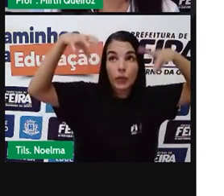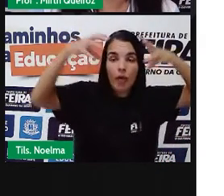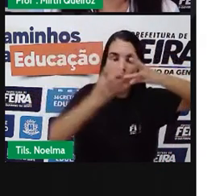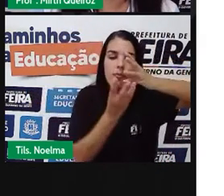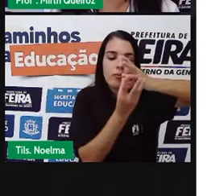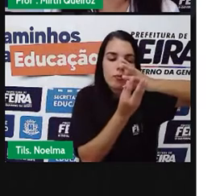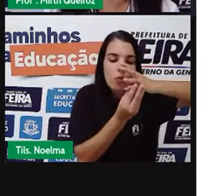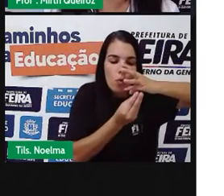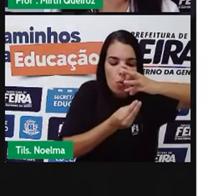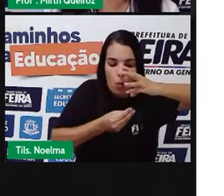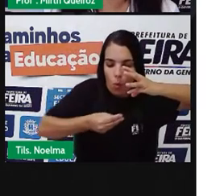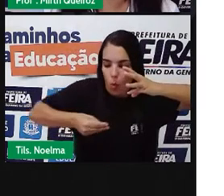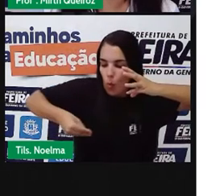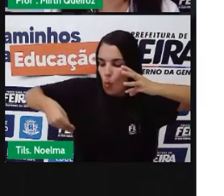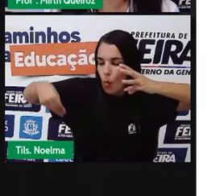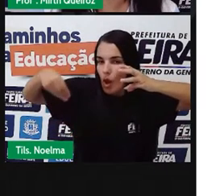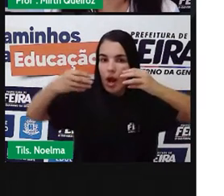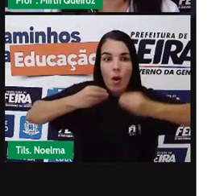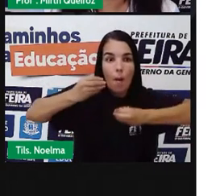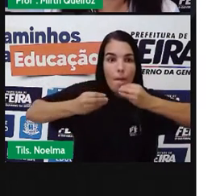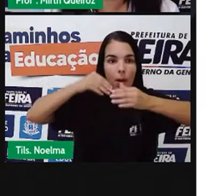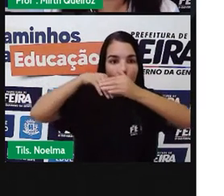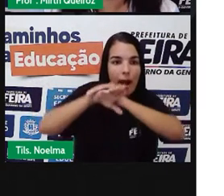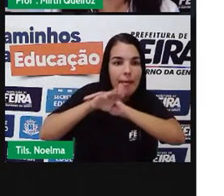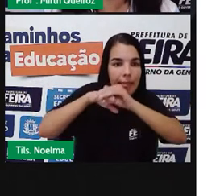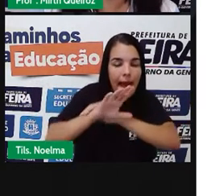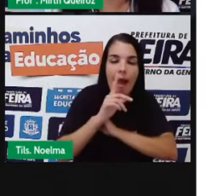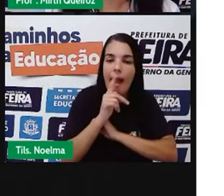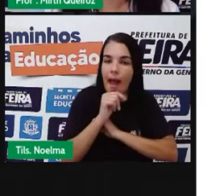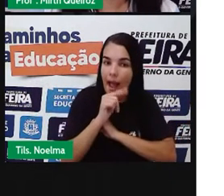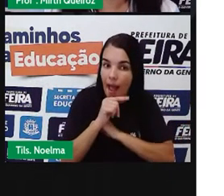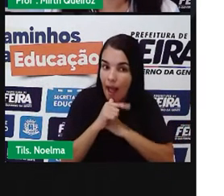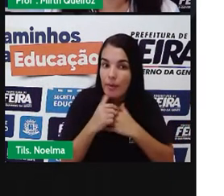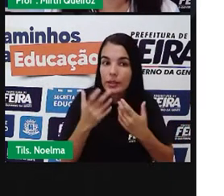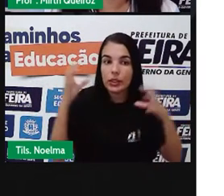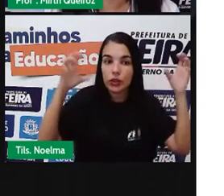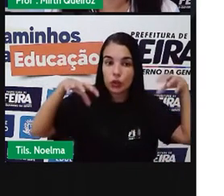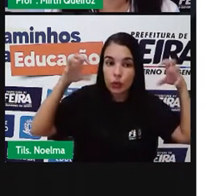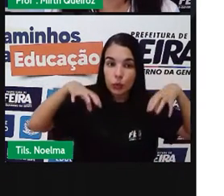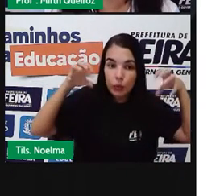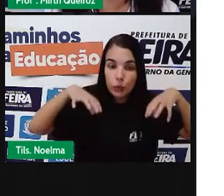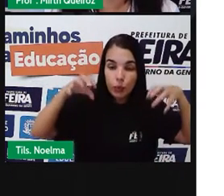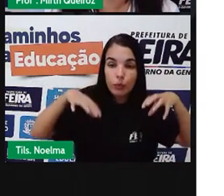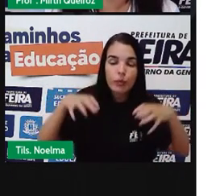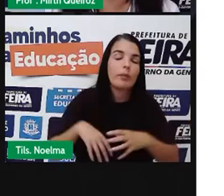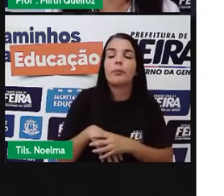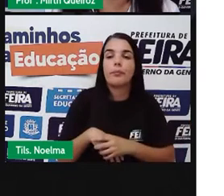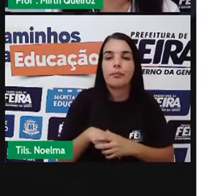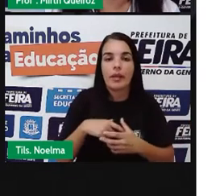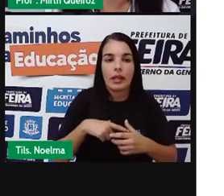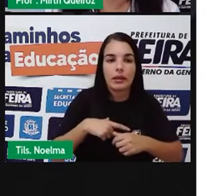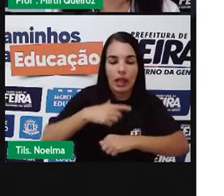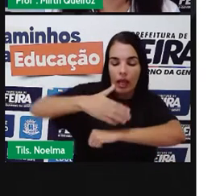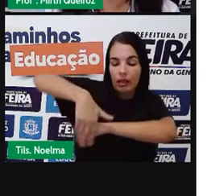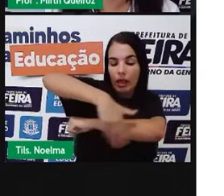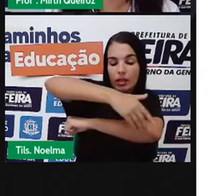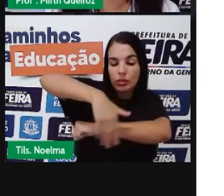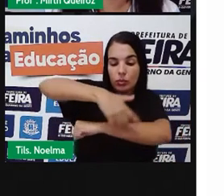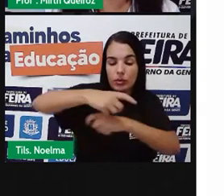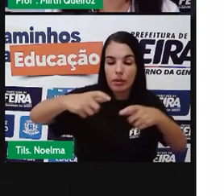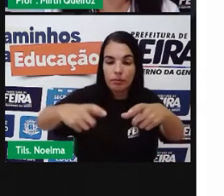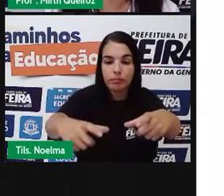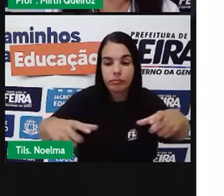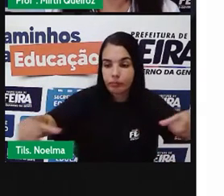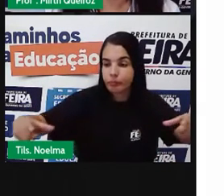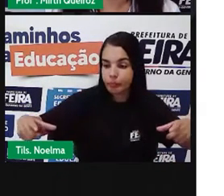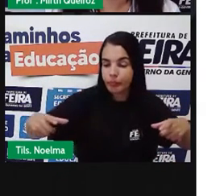e o manejo das águas fluviais urbanas, né? Que a gente tem até mesmo aqueles bueiros, de ter um local